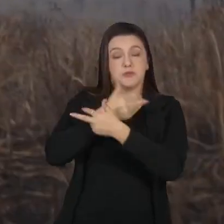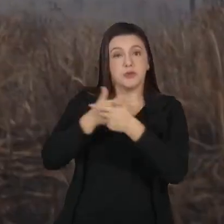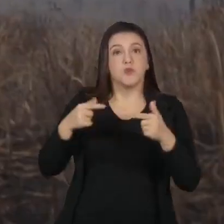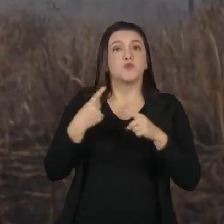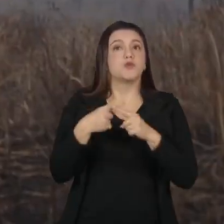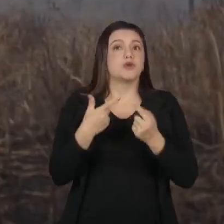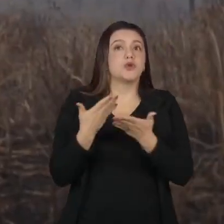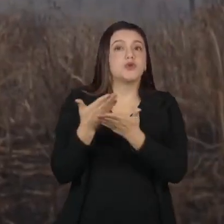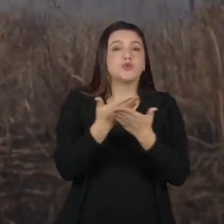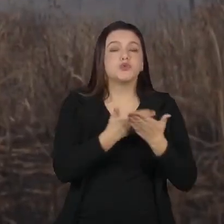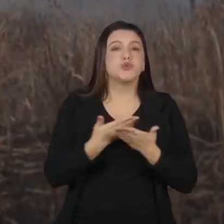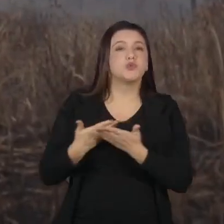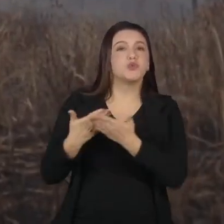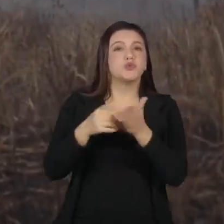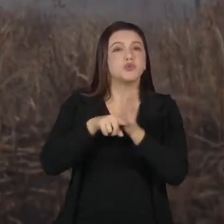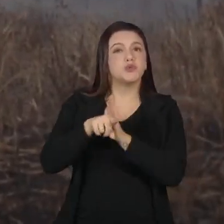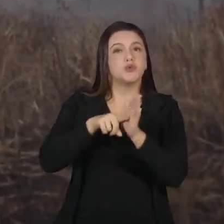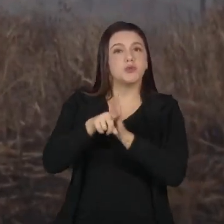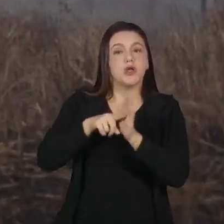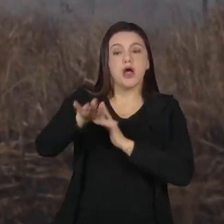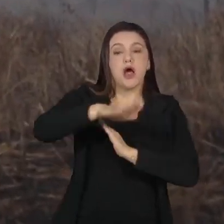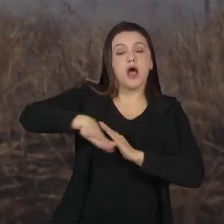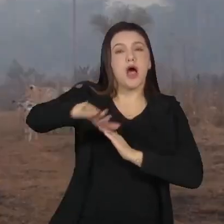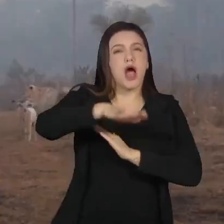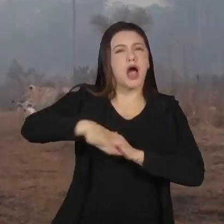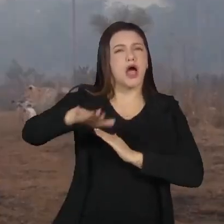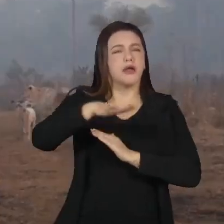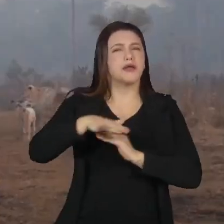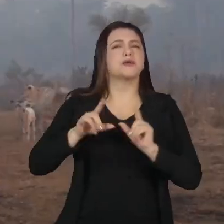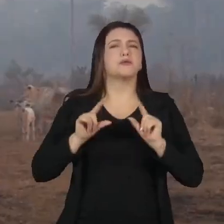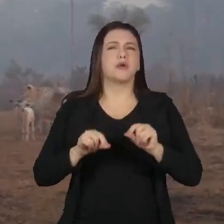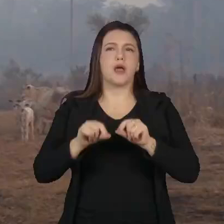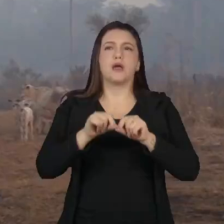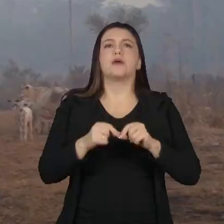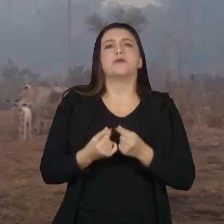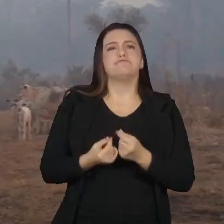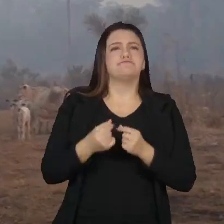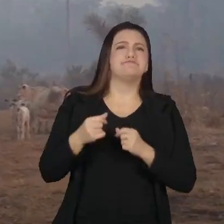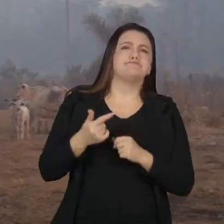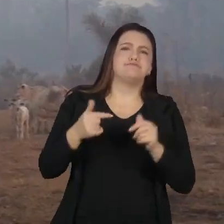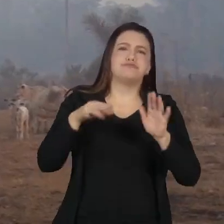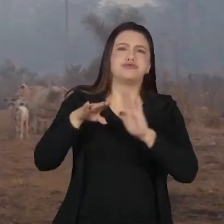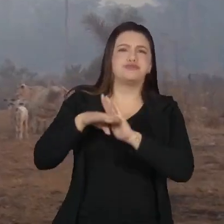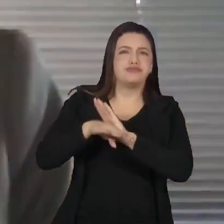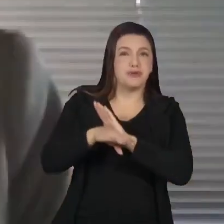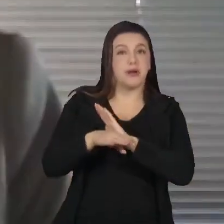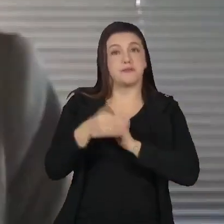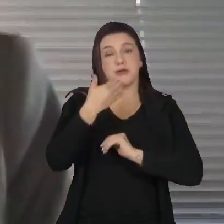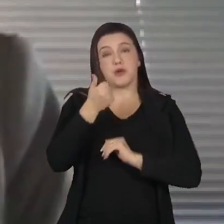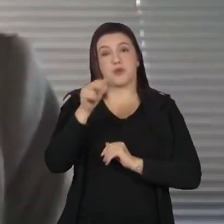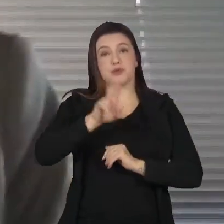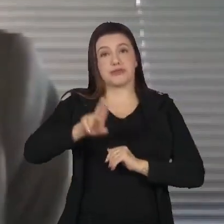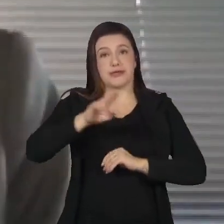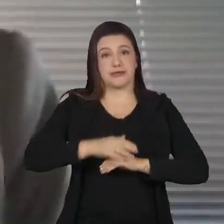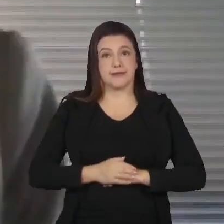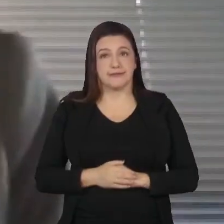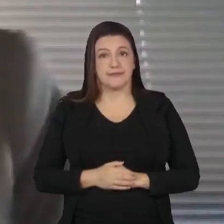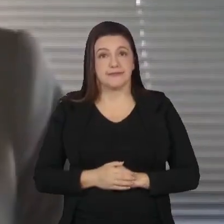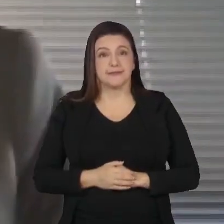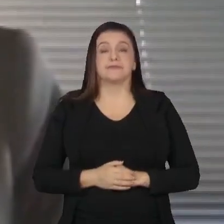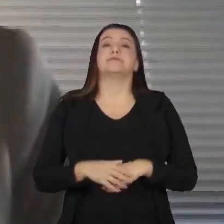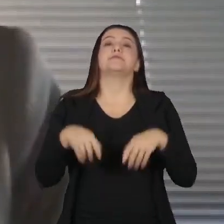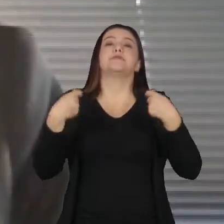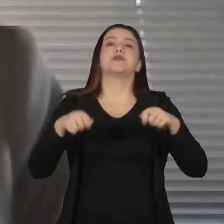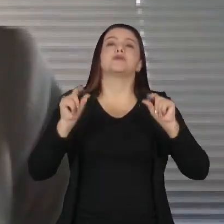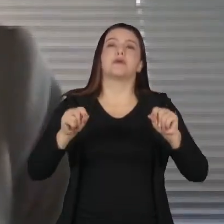estudo apenas considerou áreas de produtividade baixa, que poderiam ser melhor utilizadas. O grande destaque é justamente